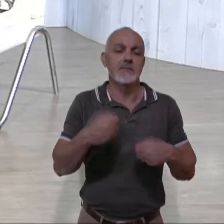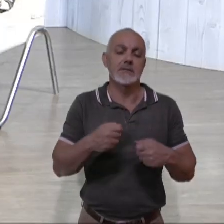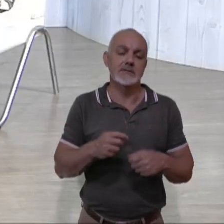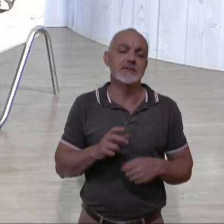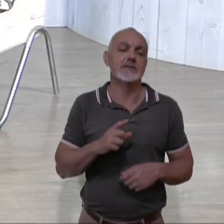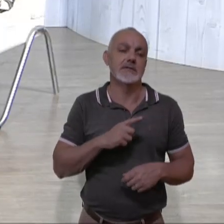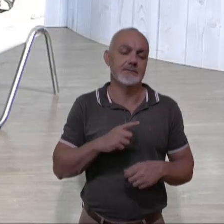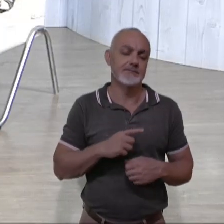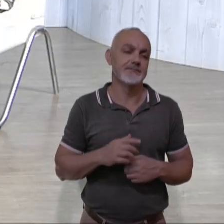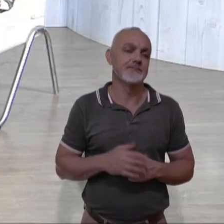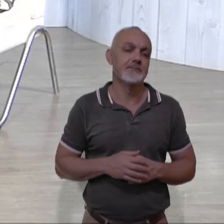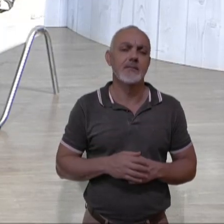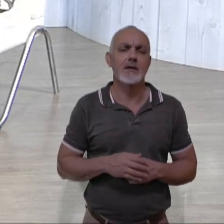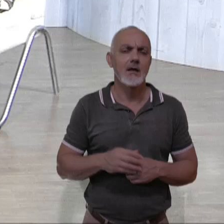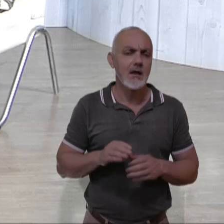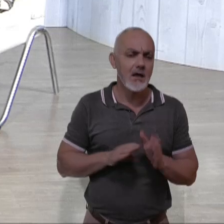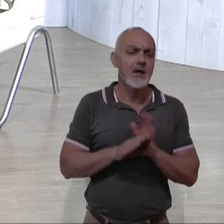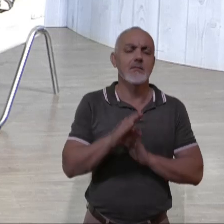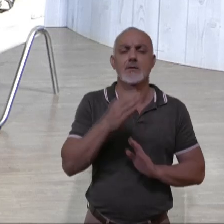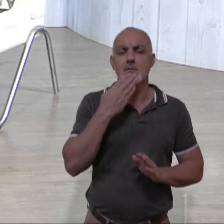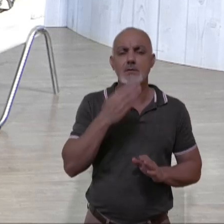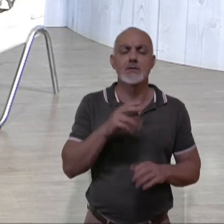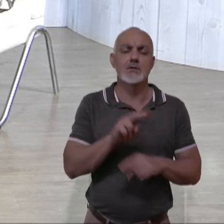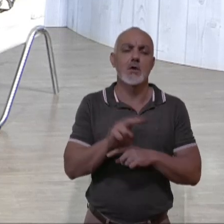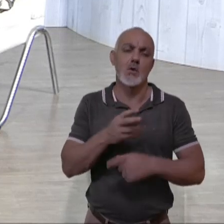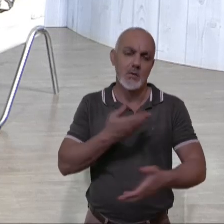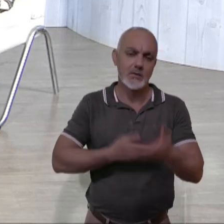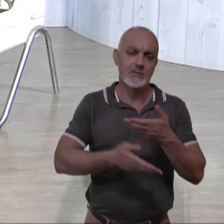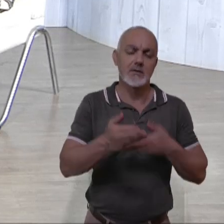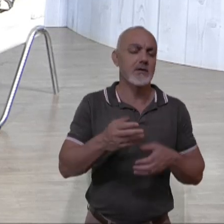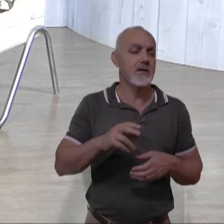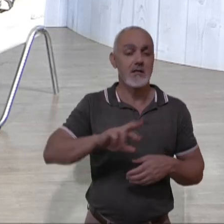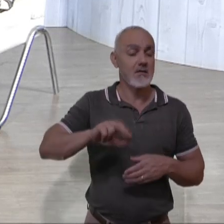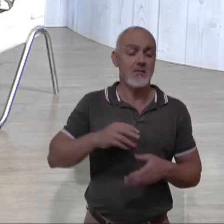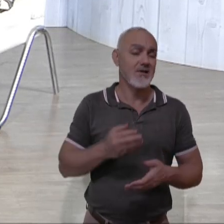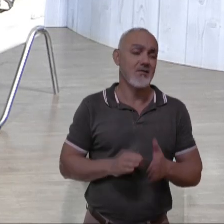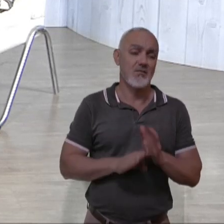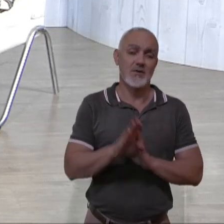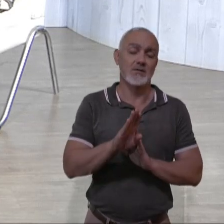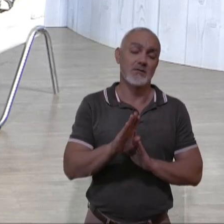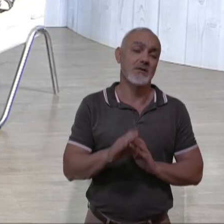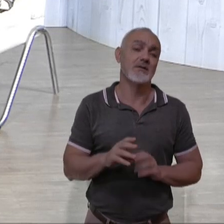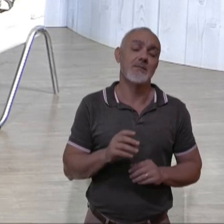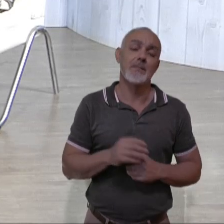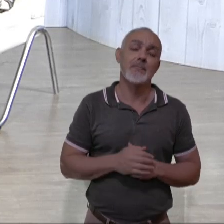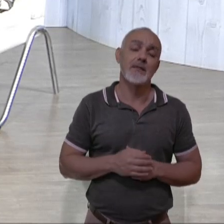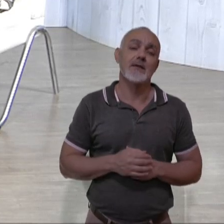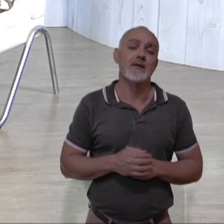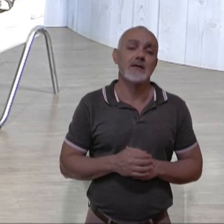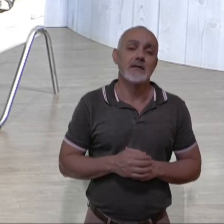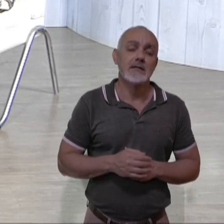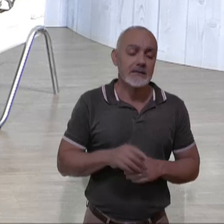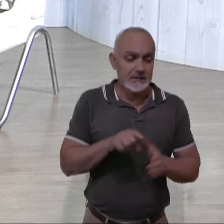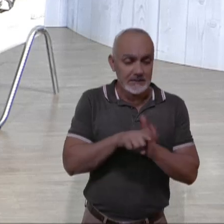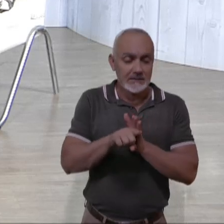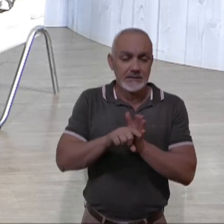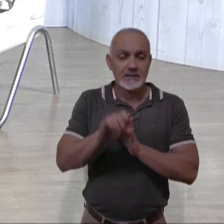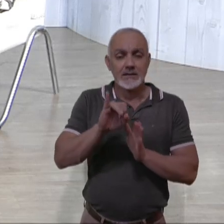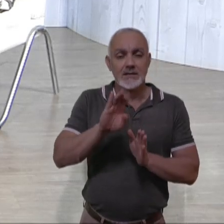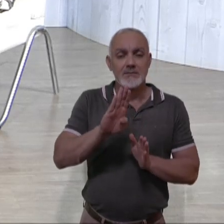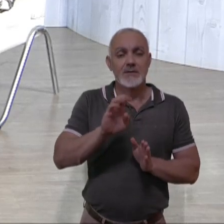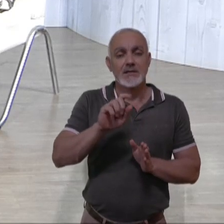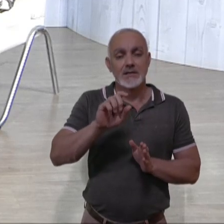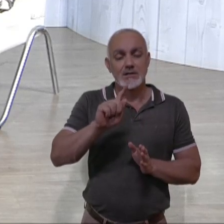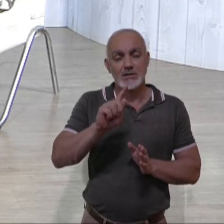aumentado o pedido de guarda compartilhada? Não é que aumentou o pedido, assim... As pesquisas do IBGE falam que